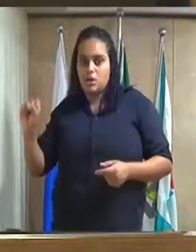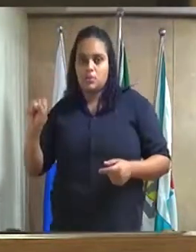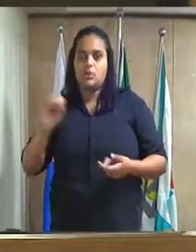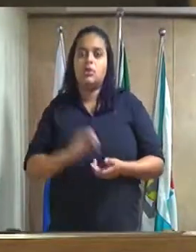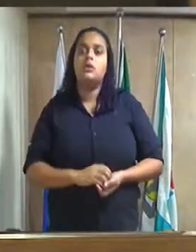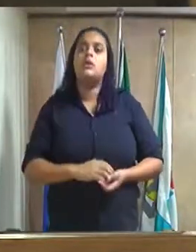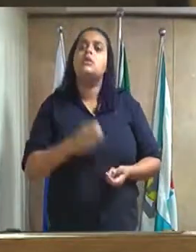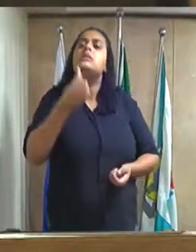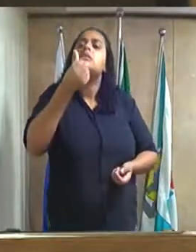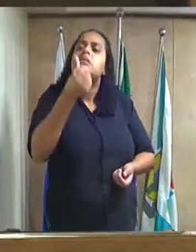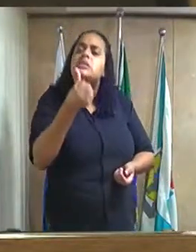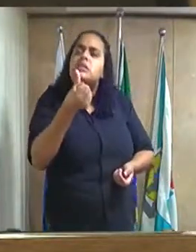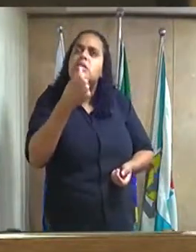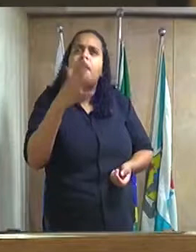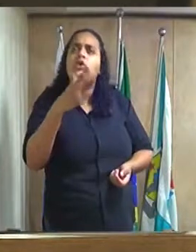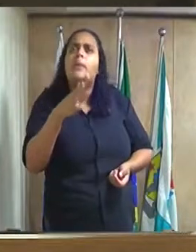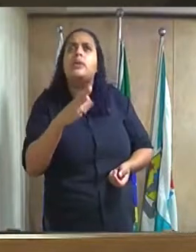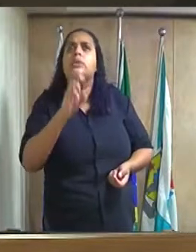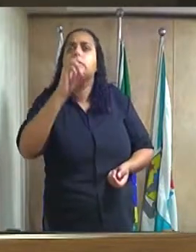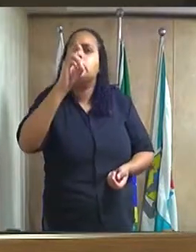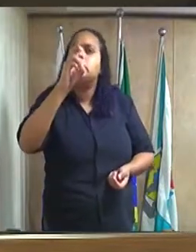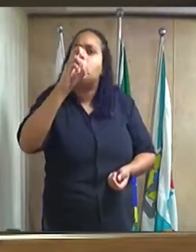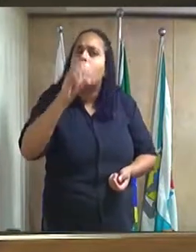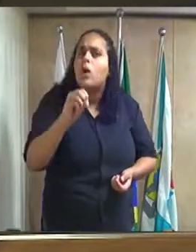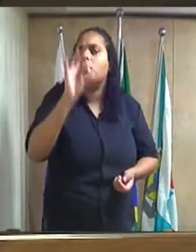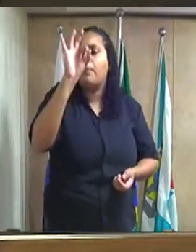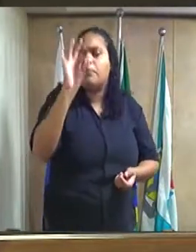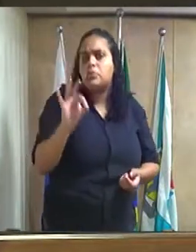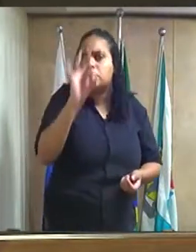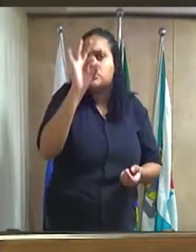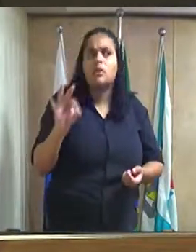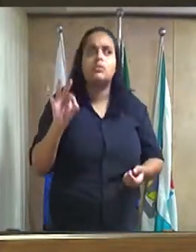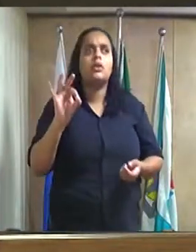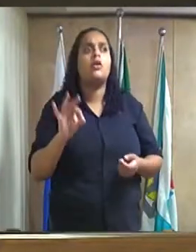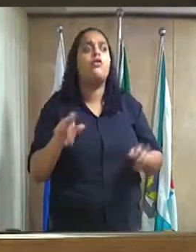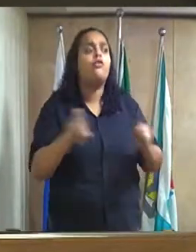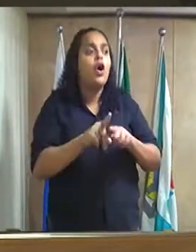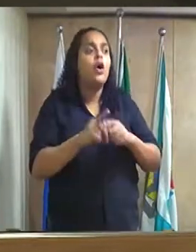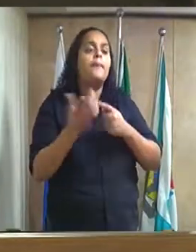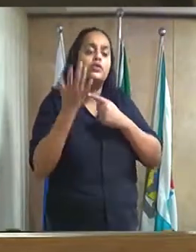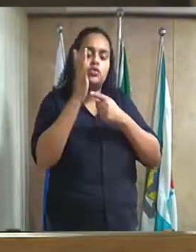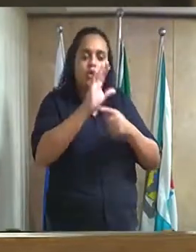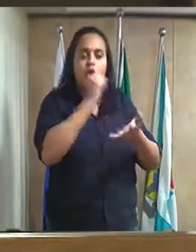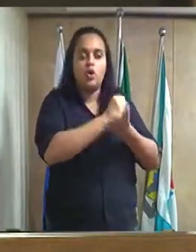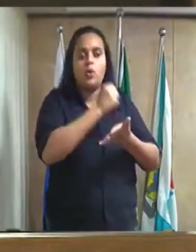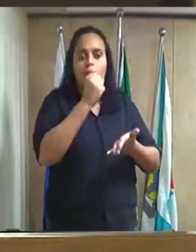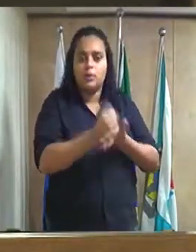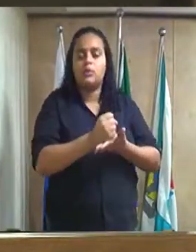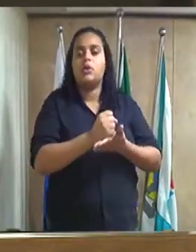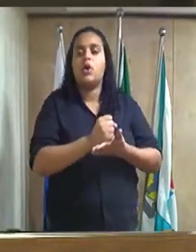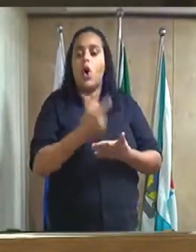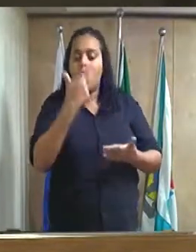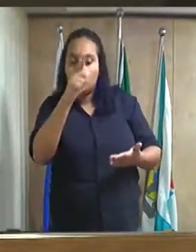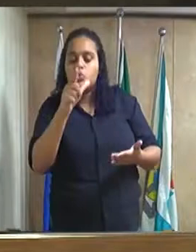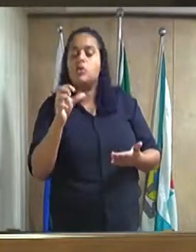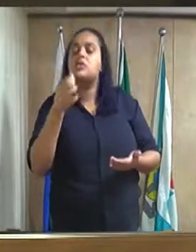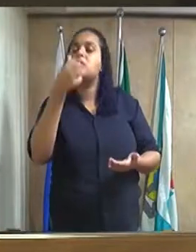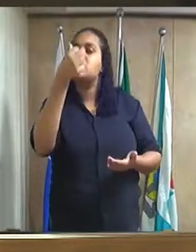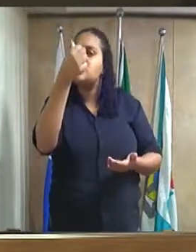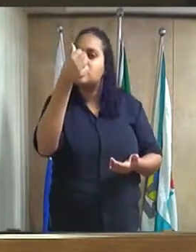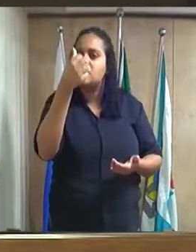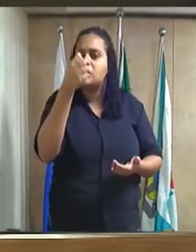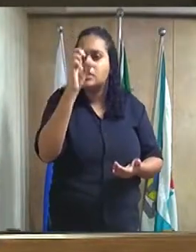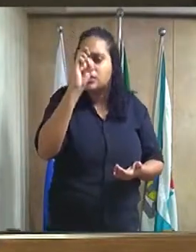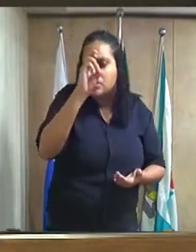50% dela ajuizada mas não foi cobrada nem notificada em cartório e os outros os outros 50% não foi feito